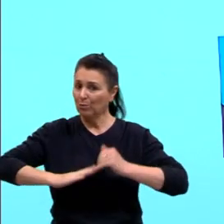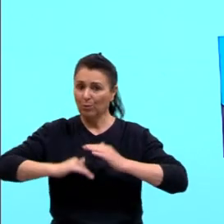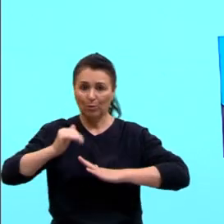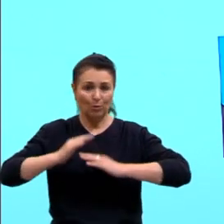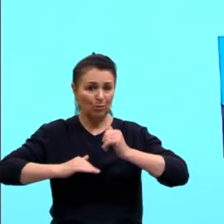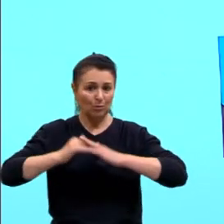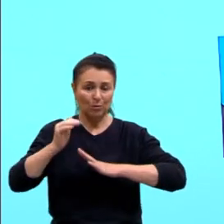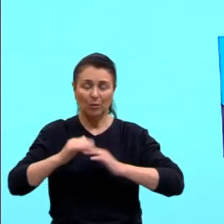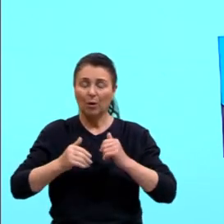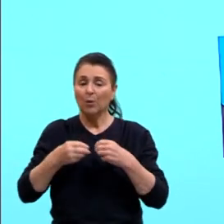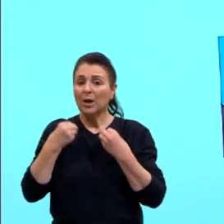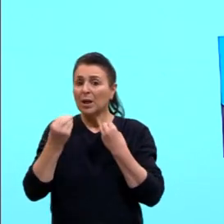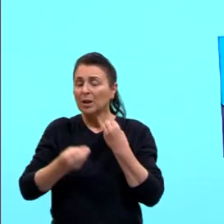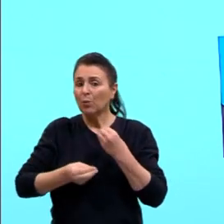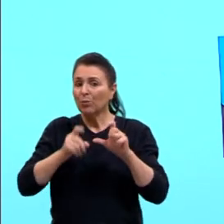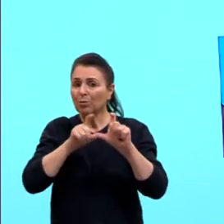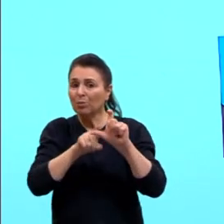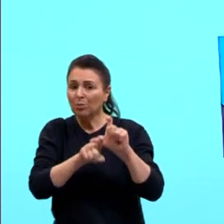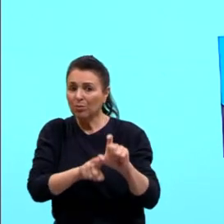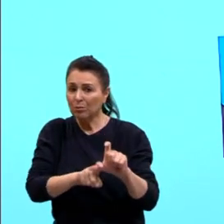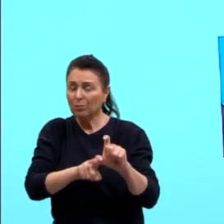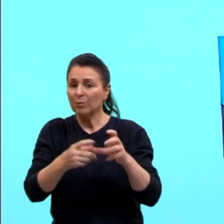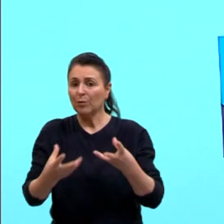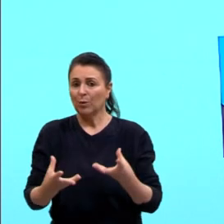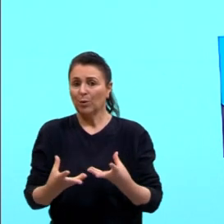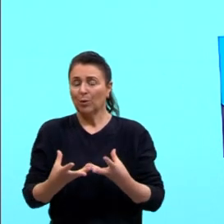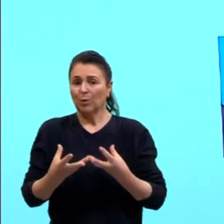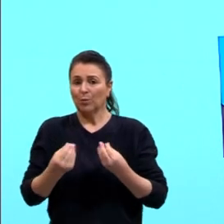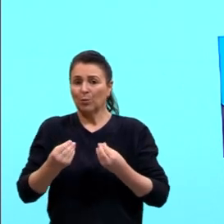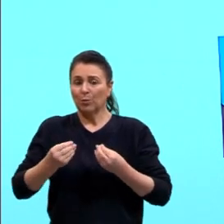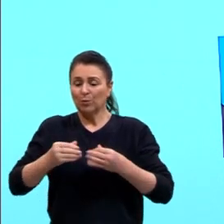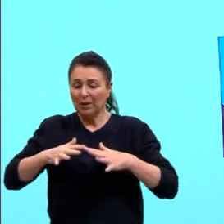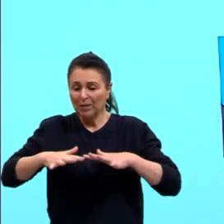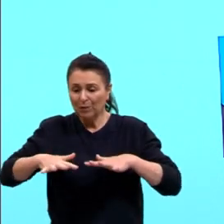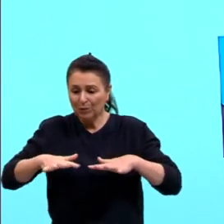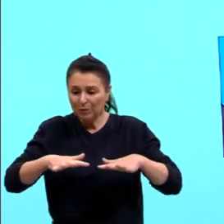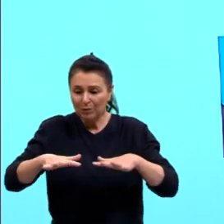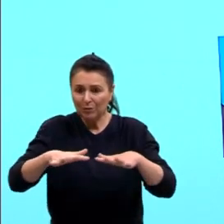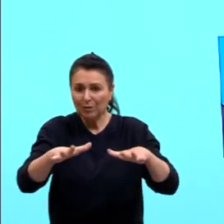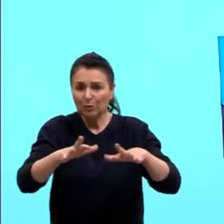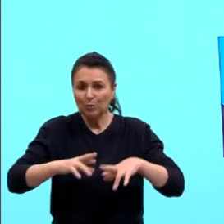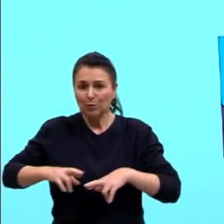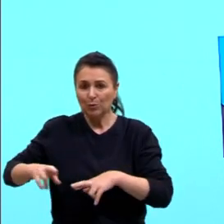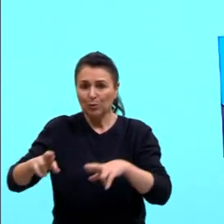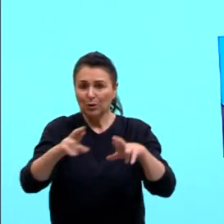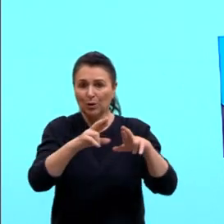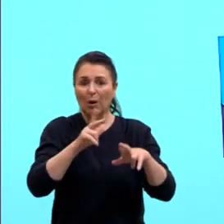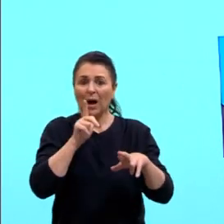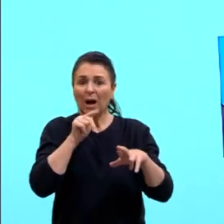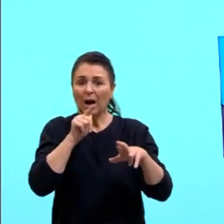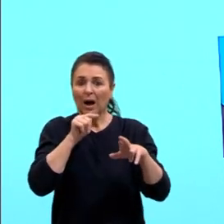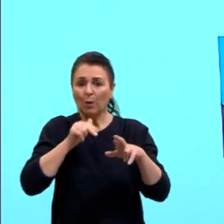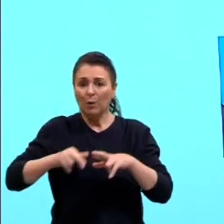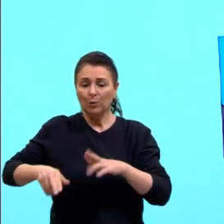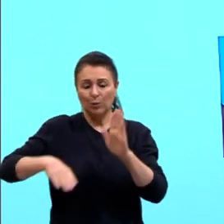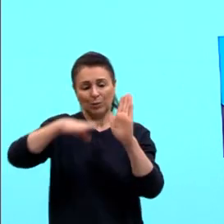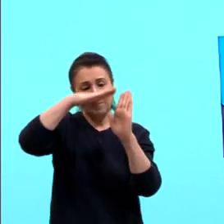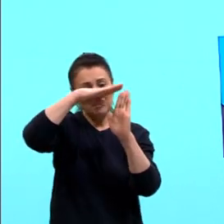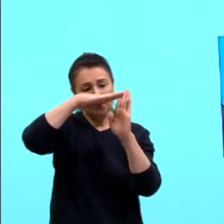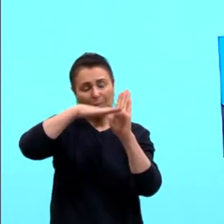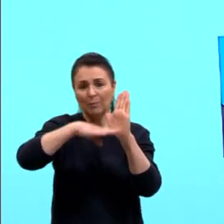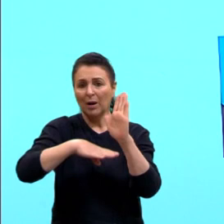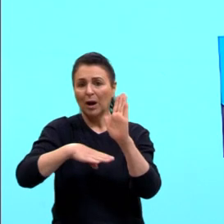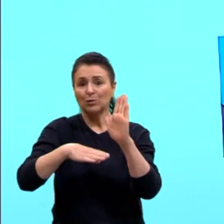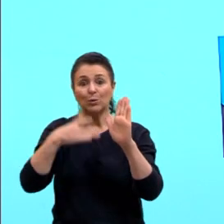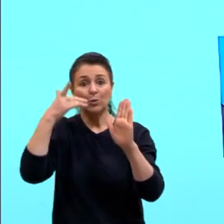aí, então, tu fica dependendo muito dessa flutuabilidade do rio, daqui um pouquinho, o rio está muito baixo, tu não consegue utilizar a